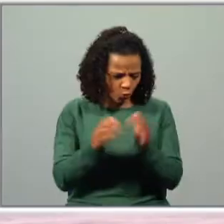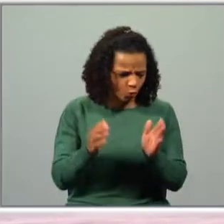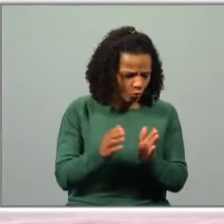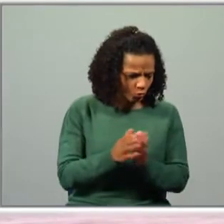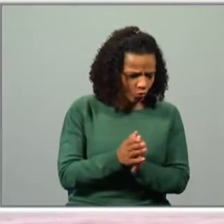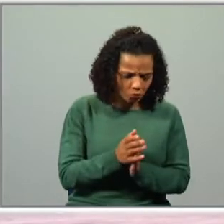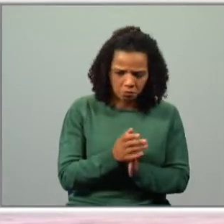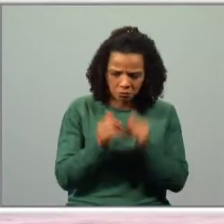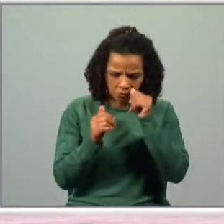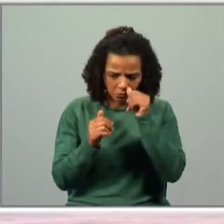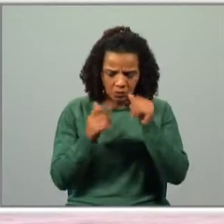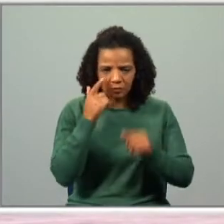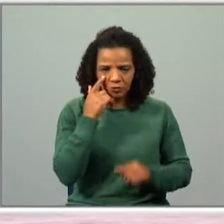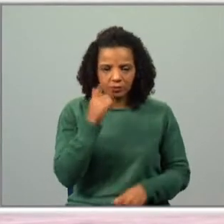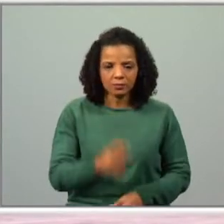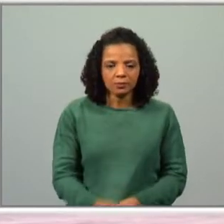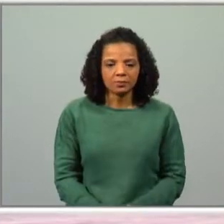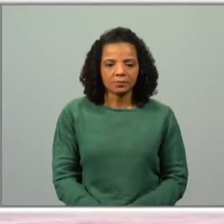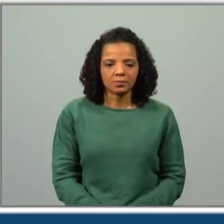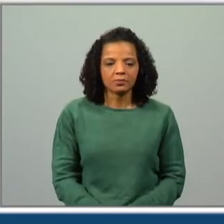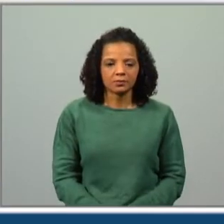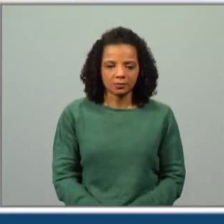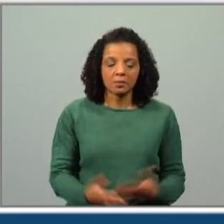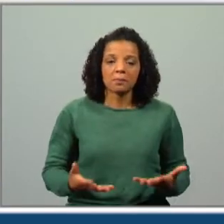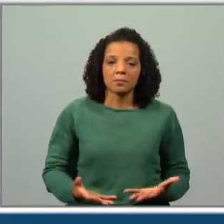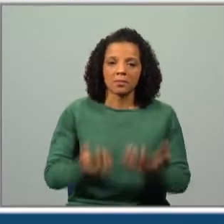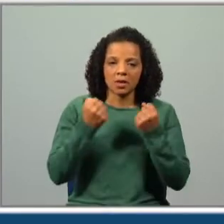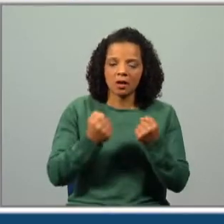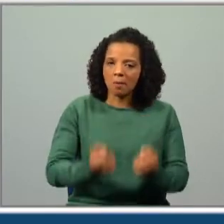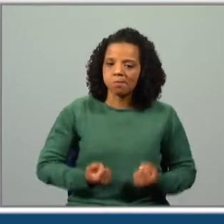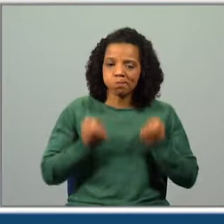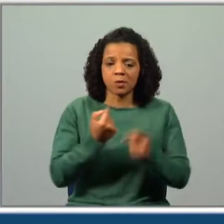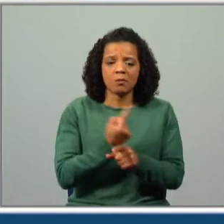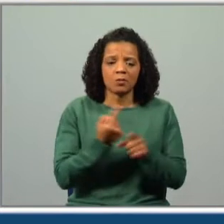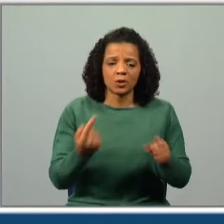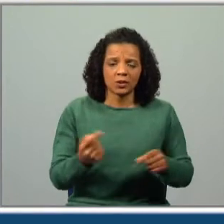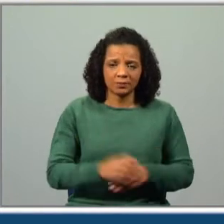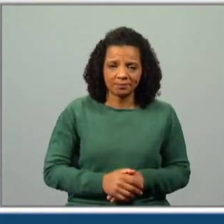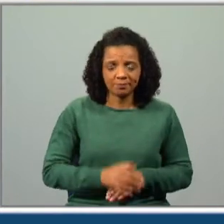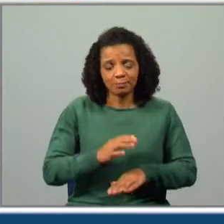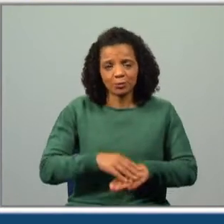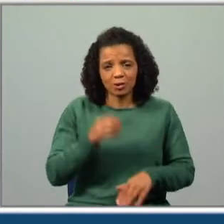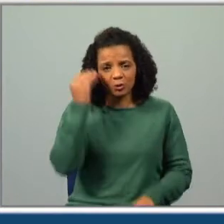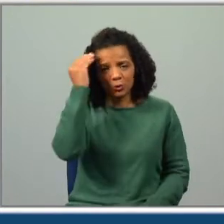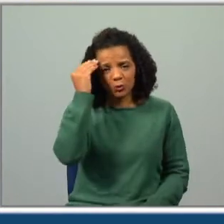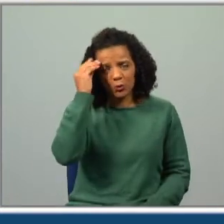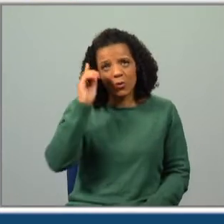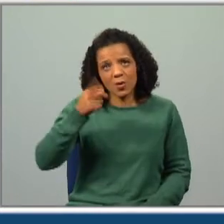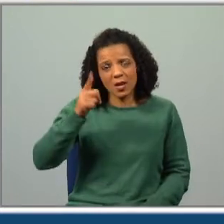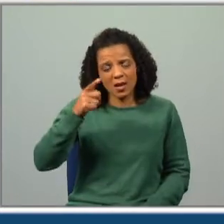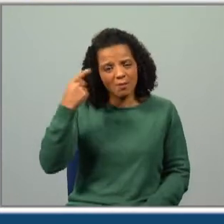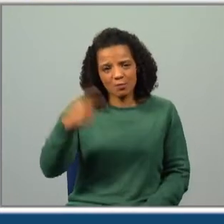vocês. Todos vós. Vamos ver. O seu desejo não se concretizou porque tudo não passava de um